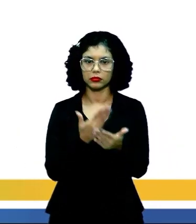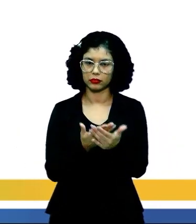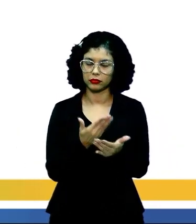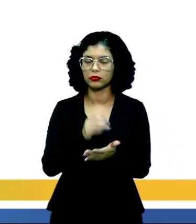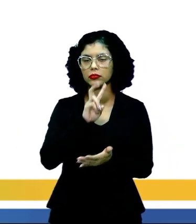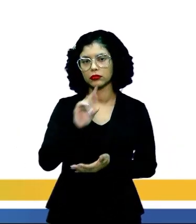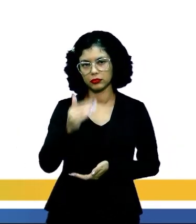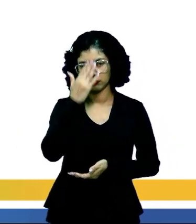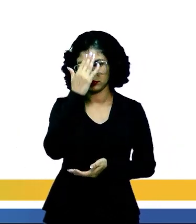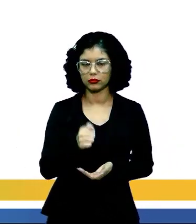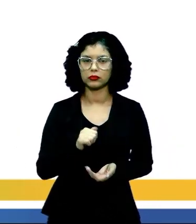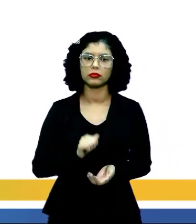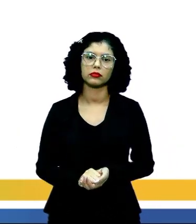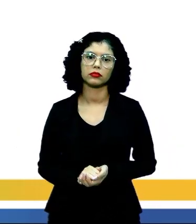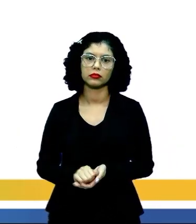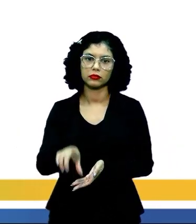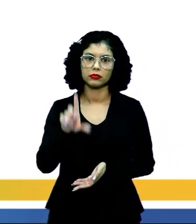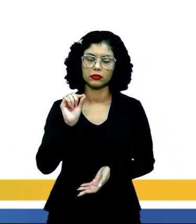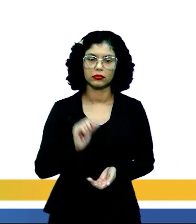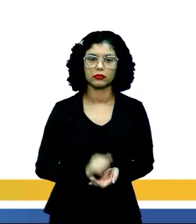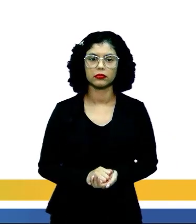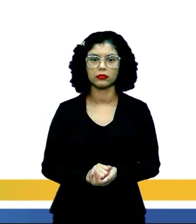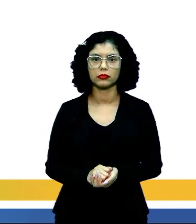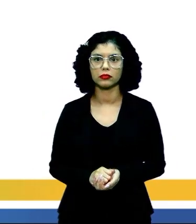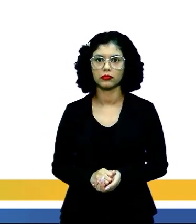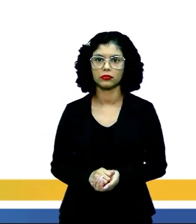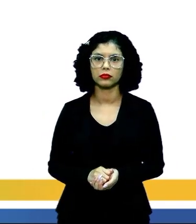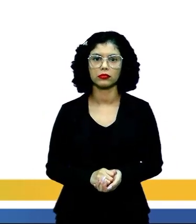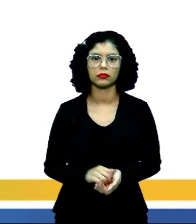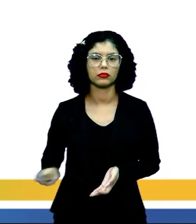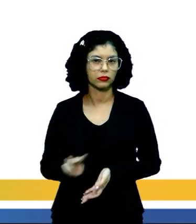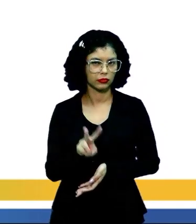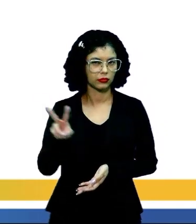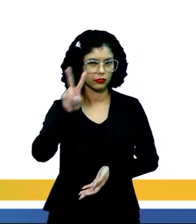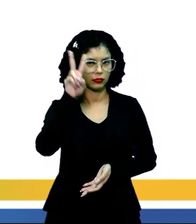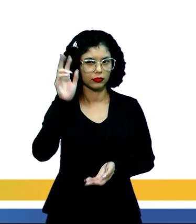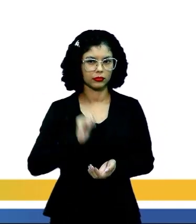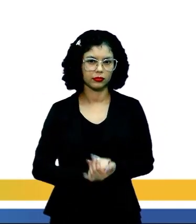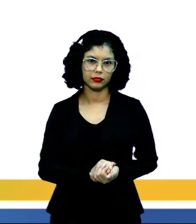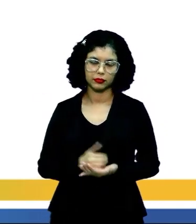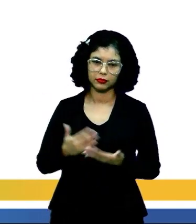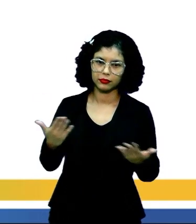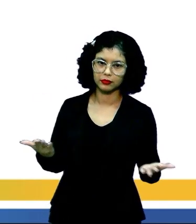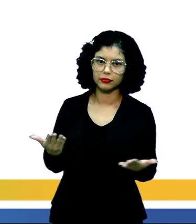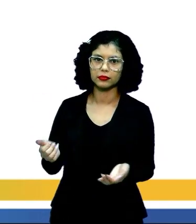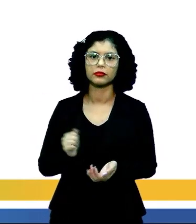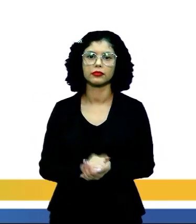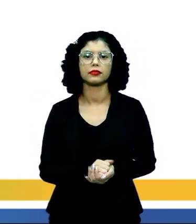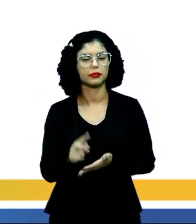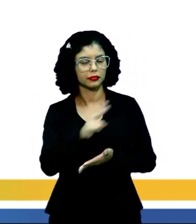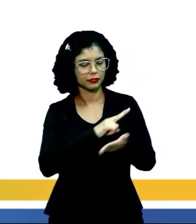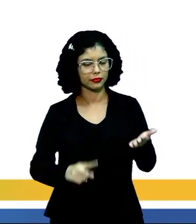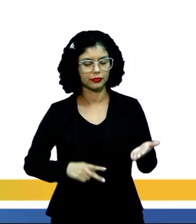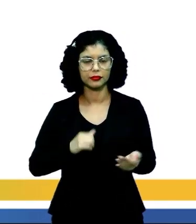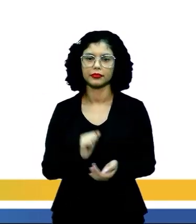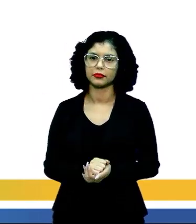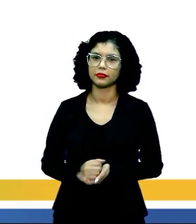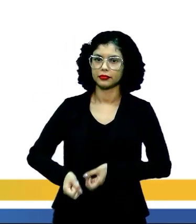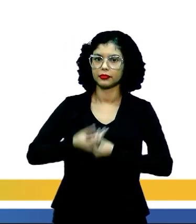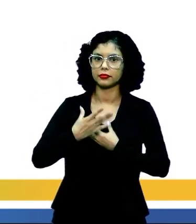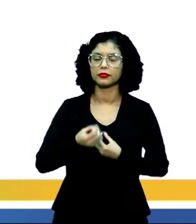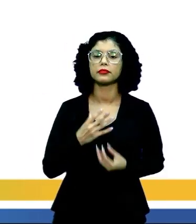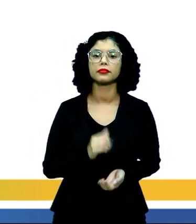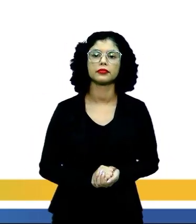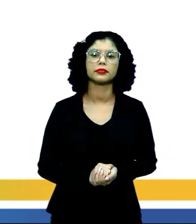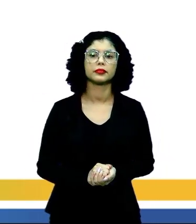você vai saber qual que é a alternativa. Mas deixa eu dar uma valorizada aqui, Augusto dos Anjos, não vamos deixar de ler o poema dele.